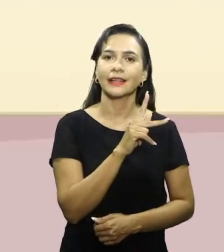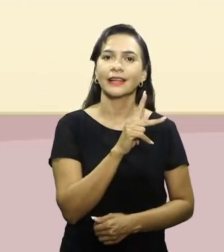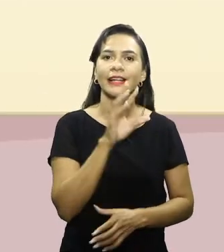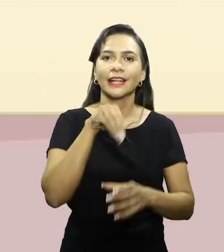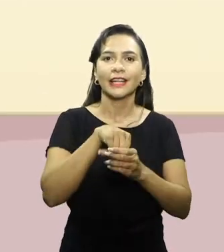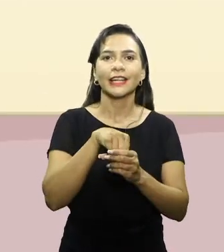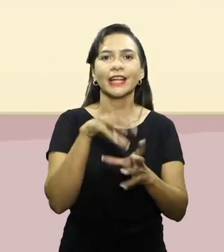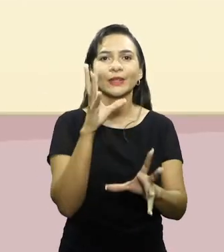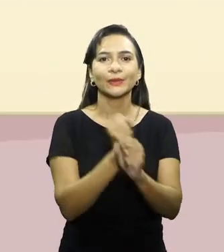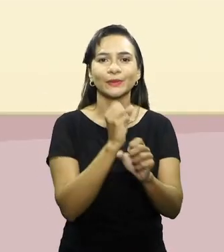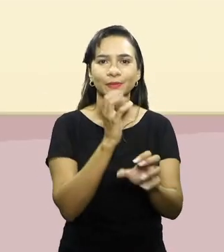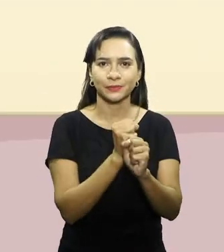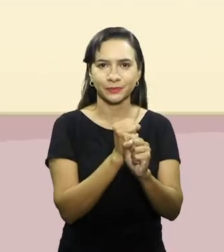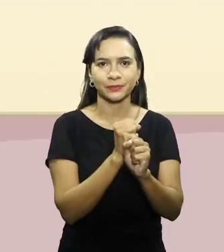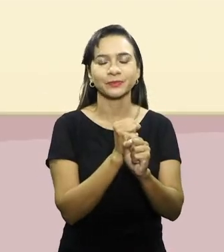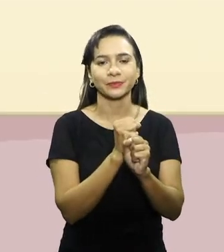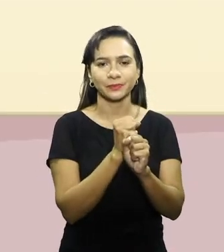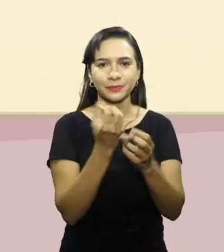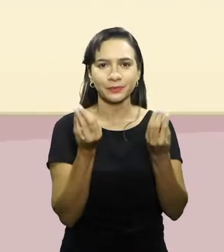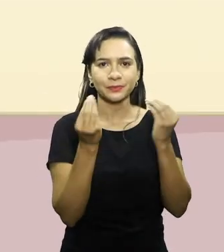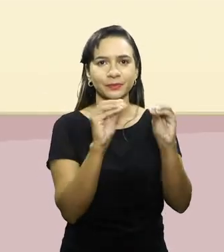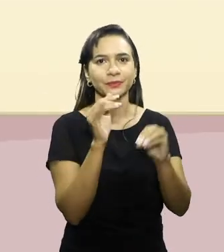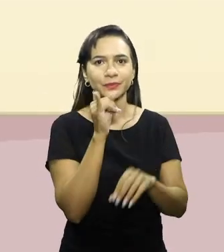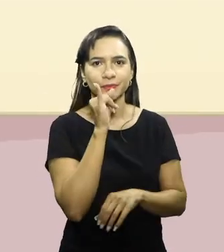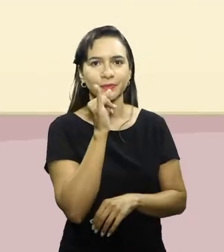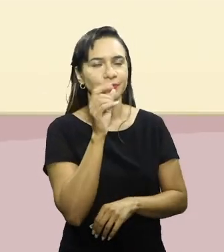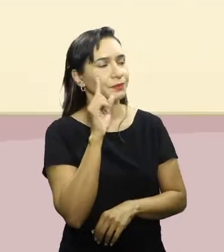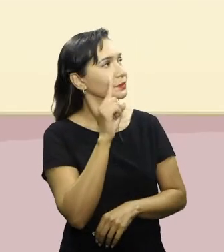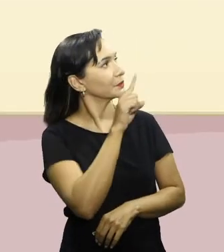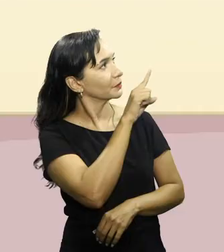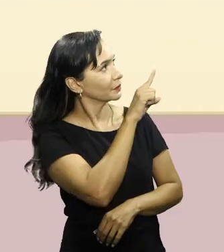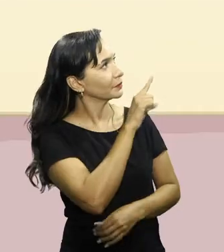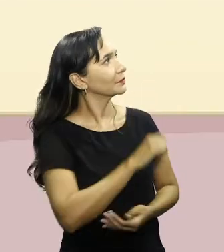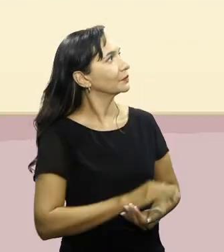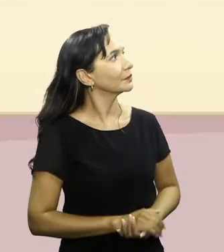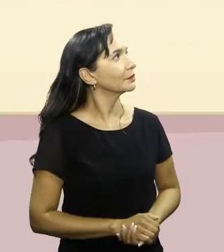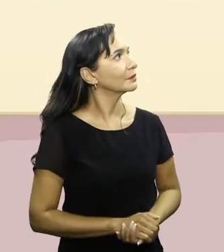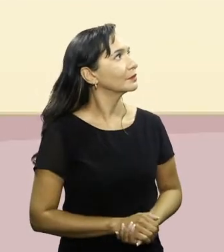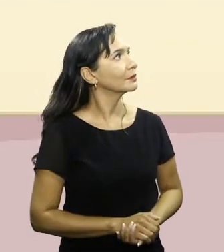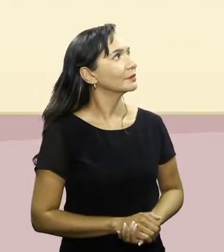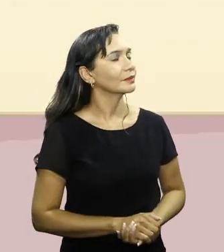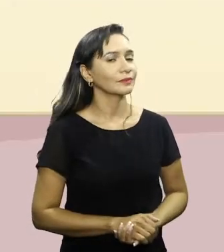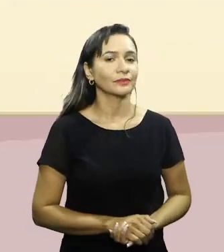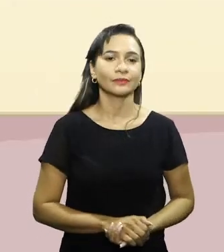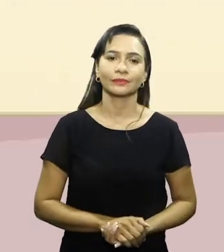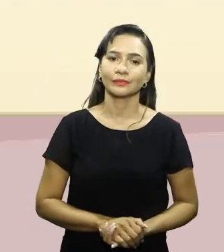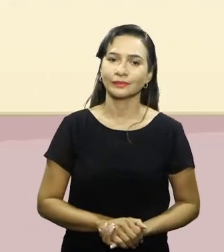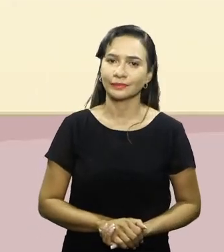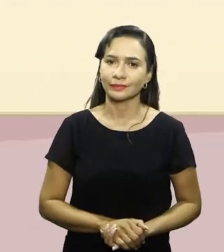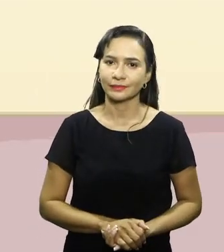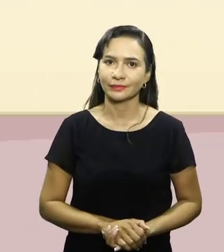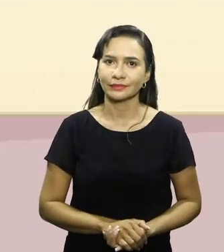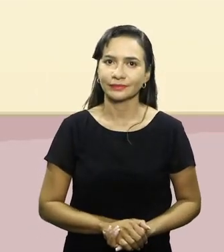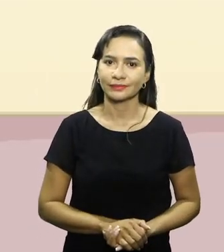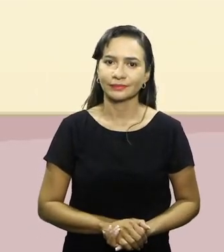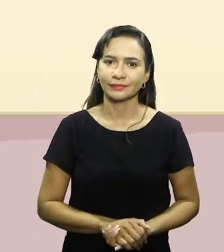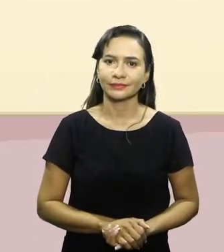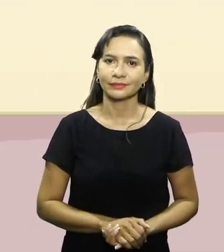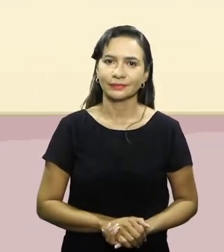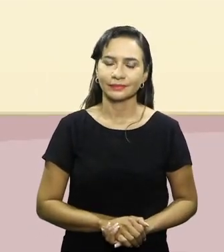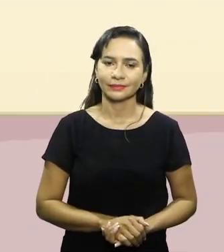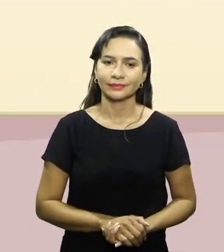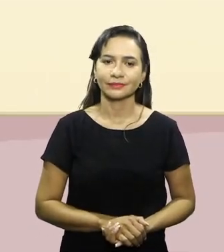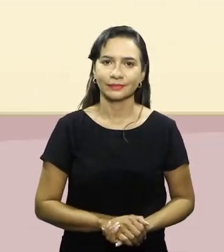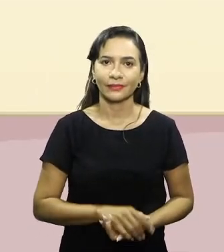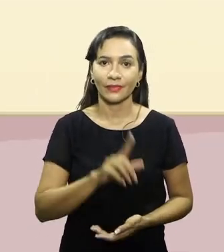208 menos 0,7 vezes 15. Seguindo, 208 menos 15,7,